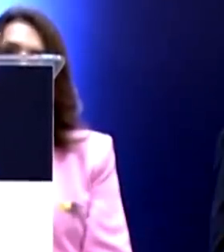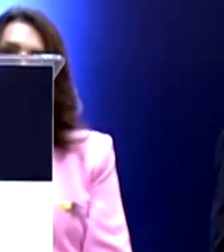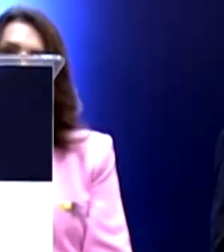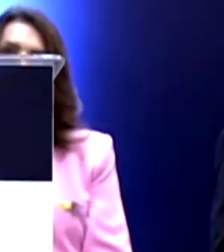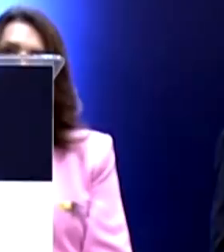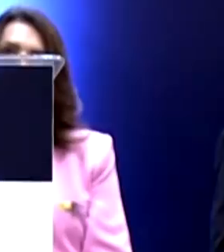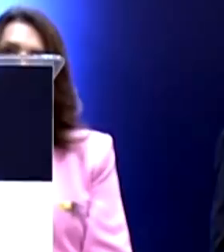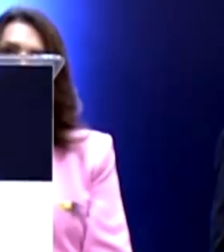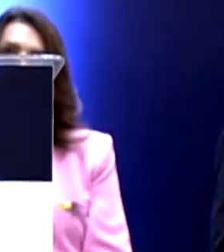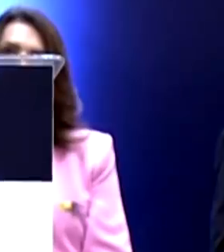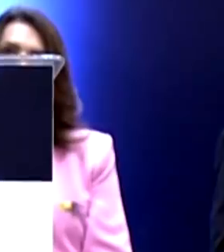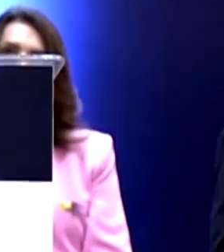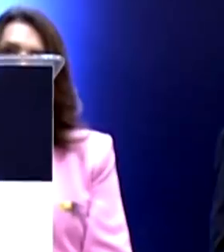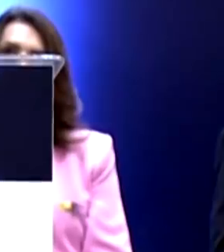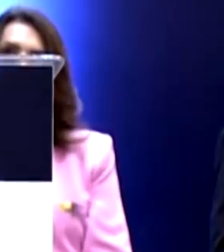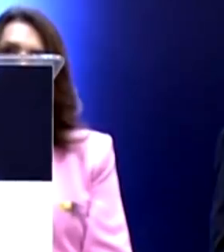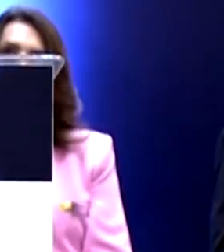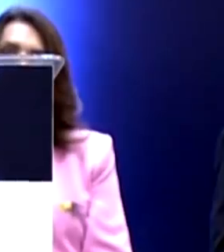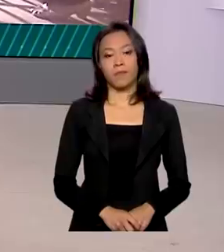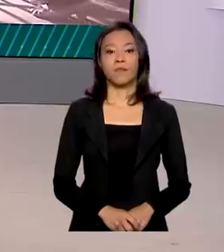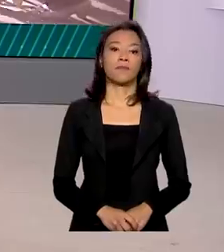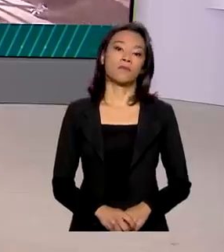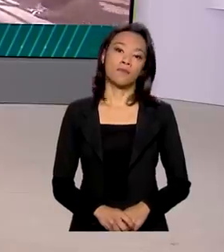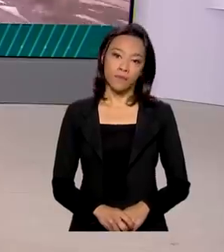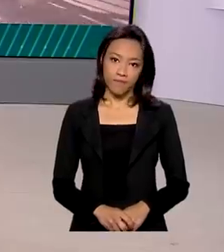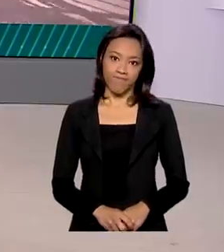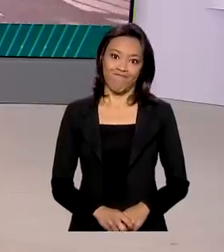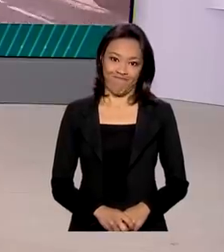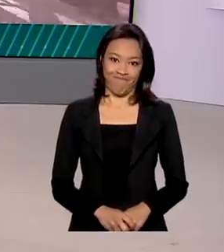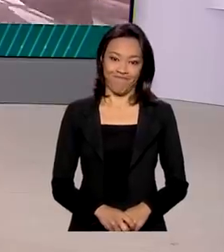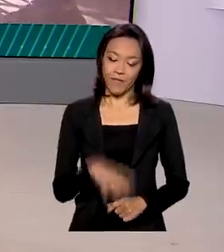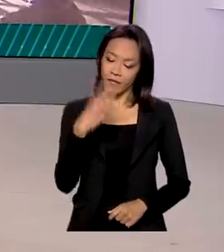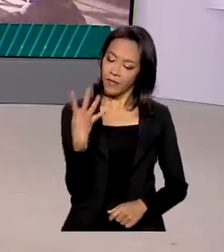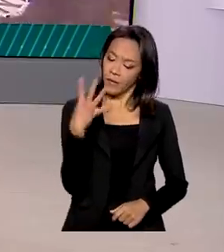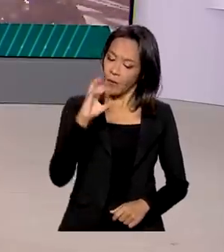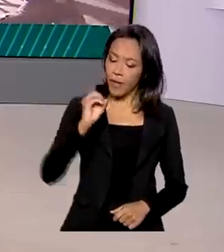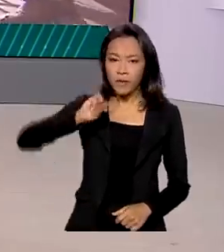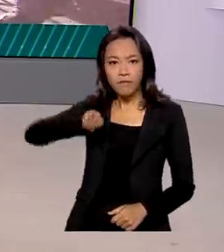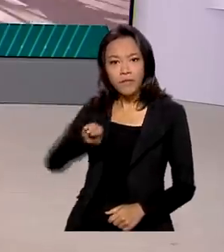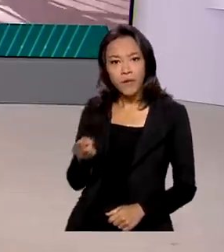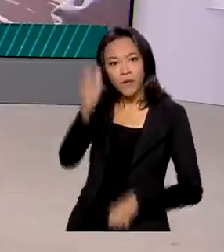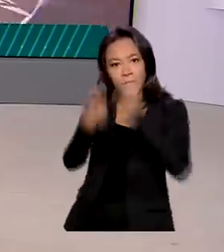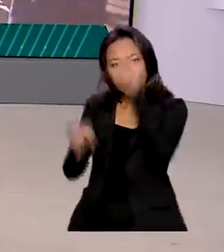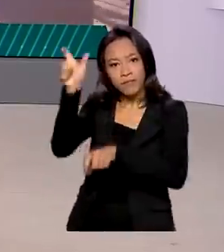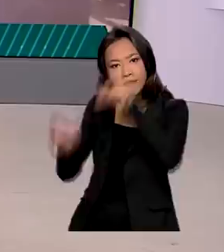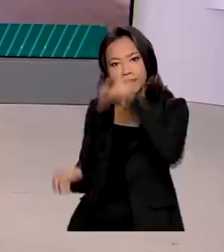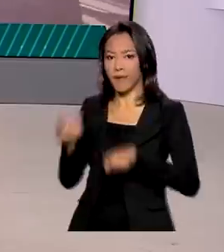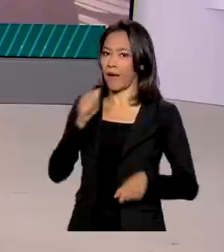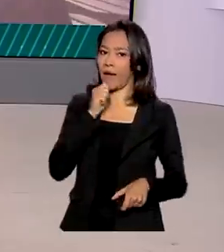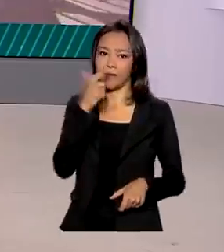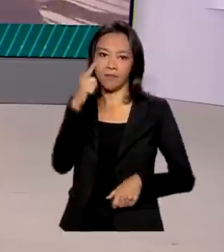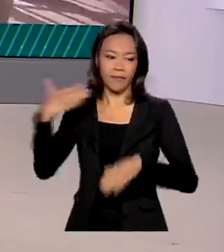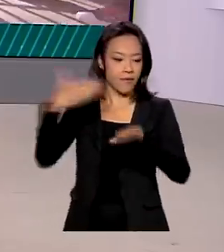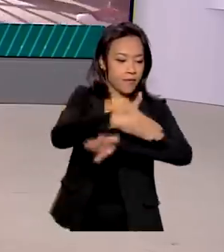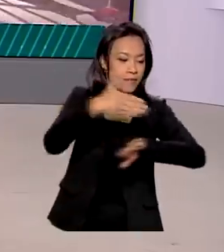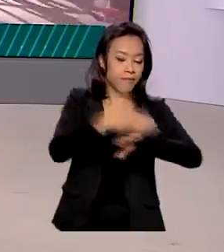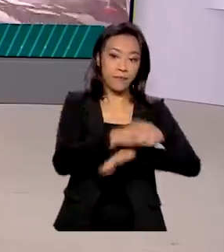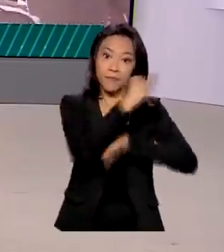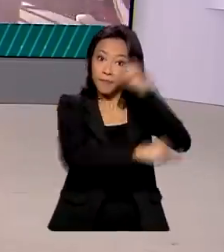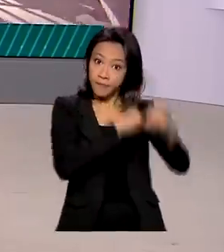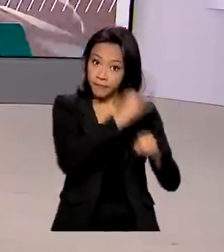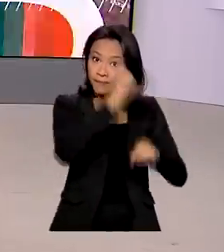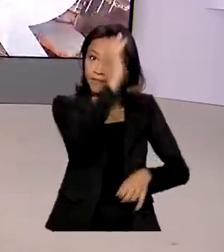E o Brasil tem tudo para ser uma grande nação. 40 milhões de pessoas ainda não têm acesso à internet no país.